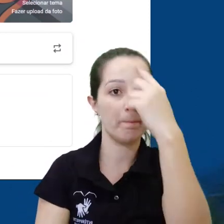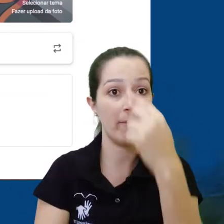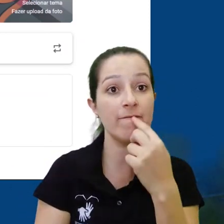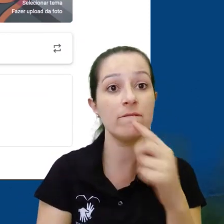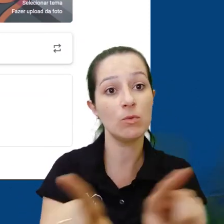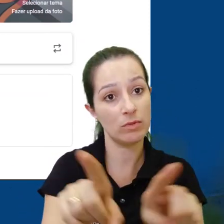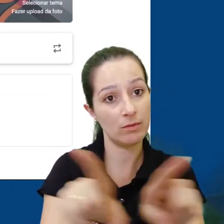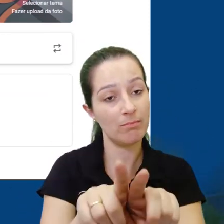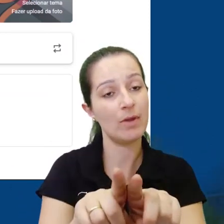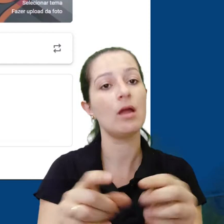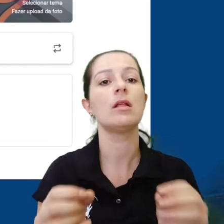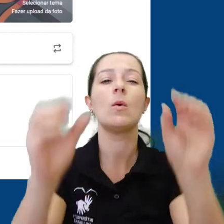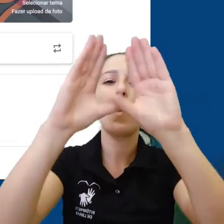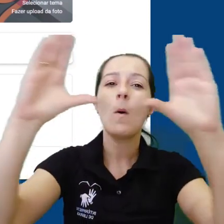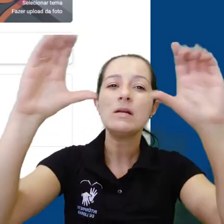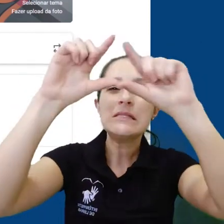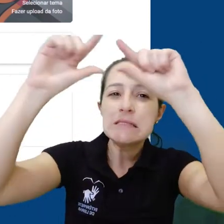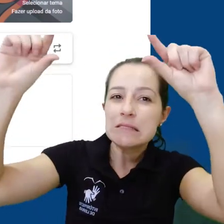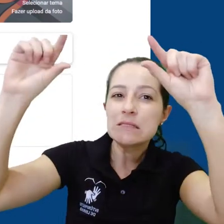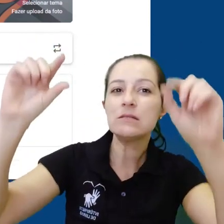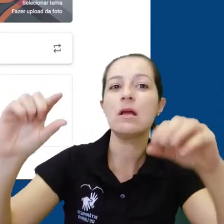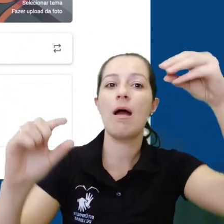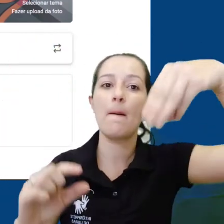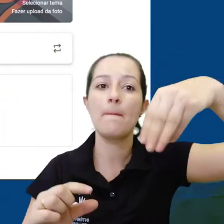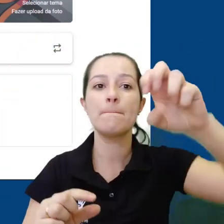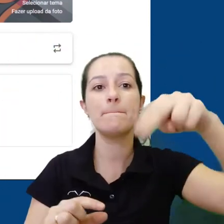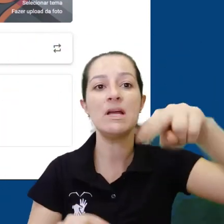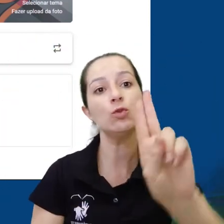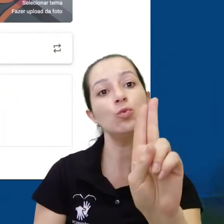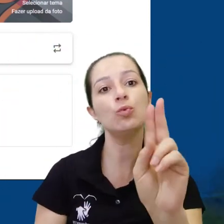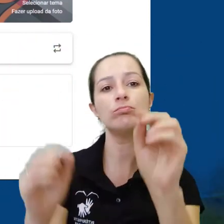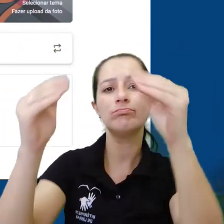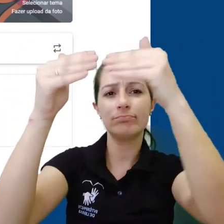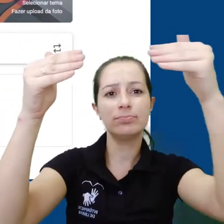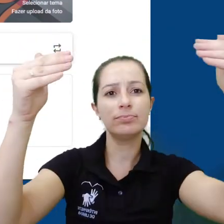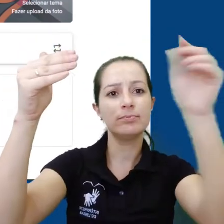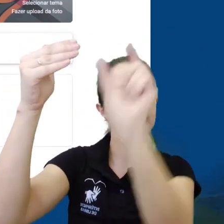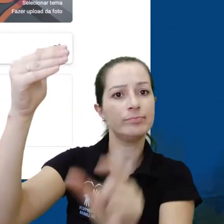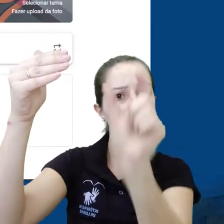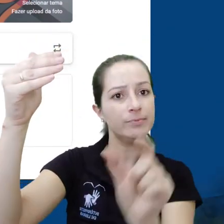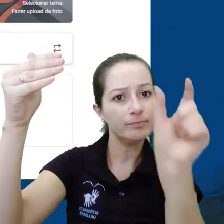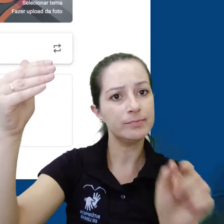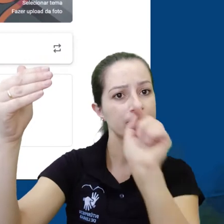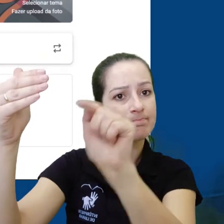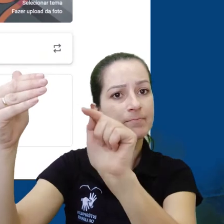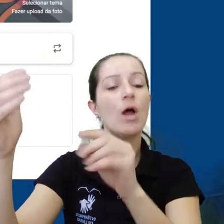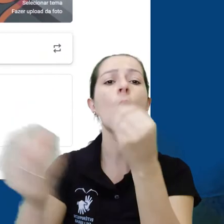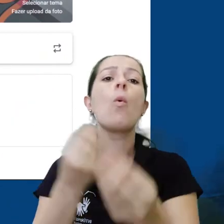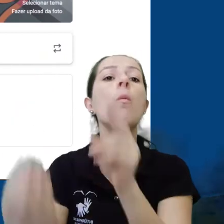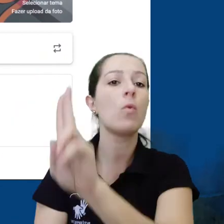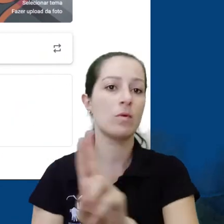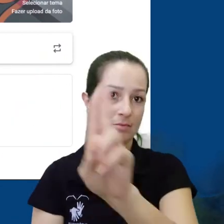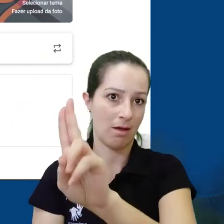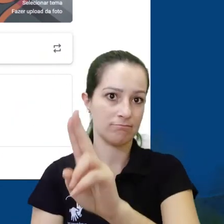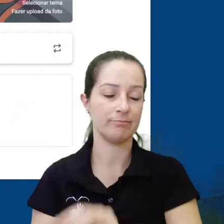plataforma, podemos abrir o menu Sandwich no canto superior esquerdo e acessar algumas funcionalidades e configurações. As outras funcionalidades